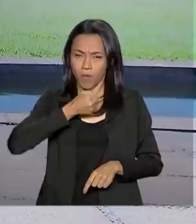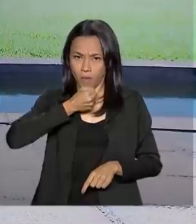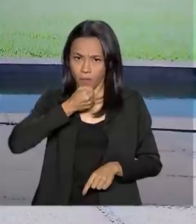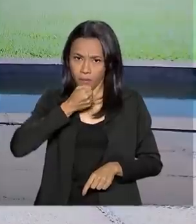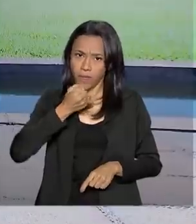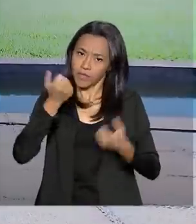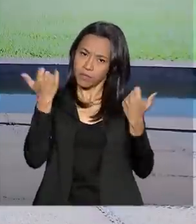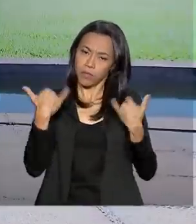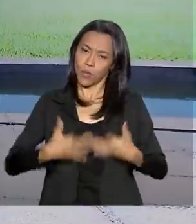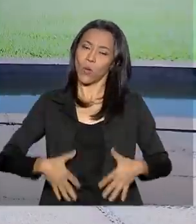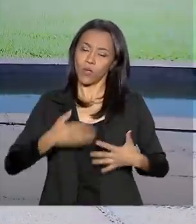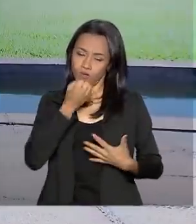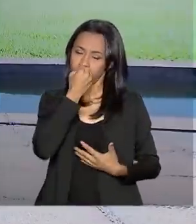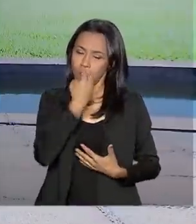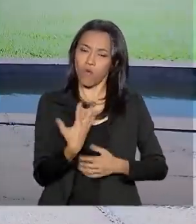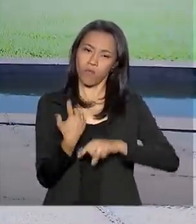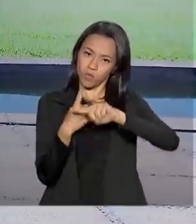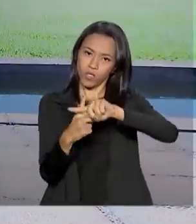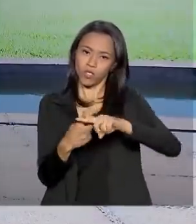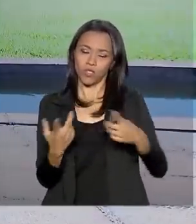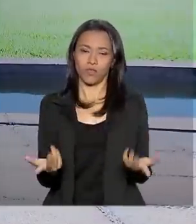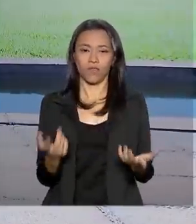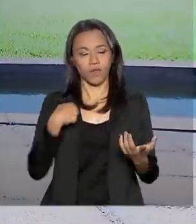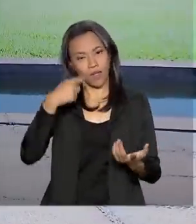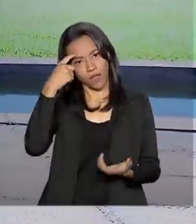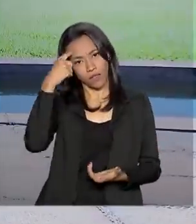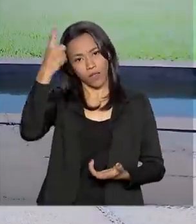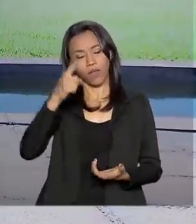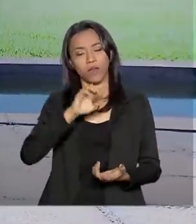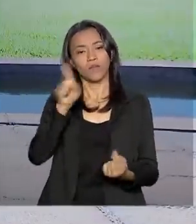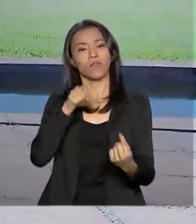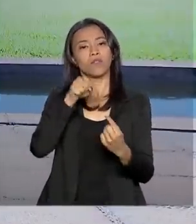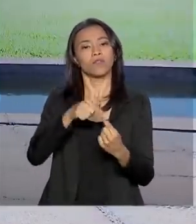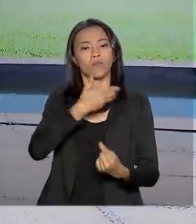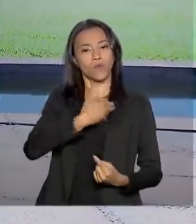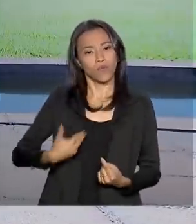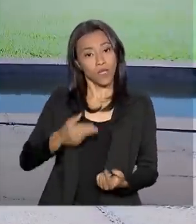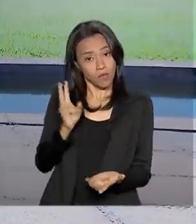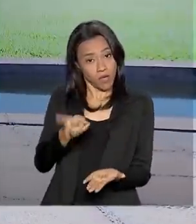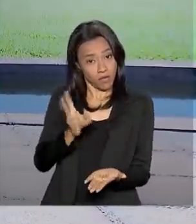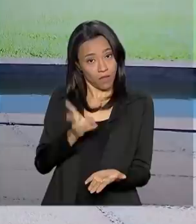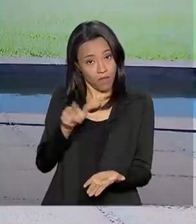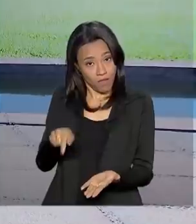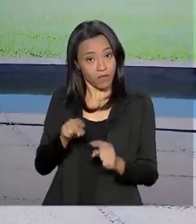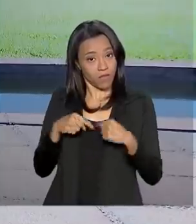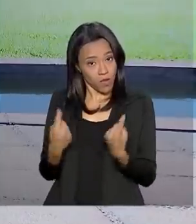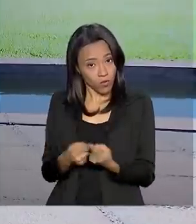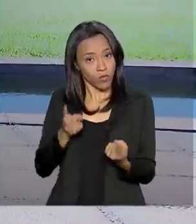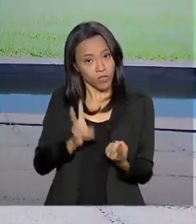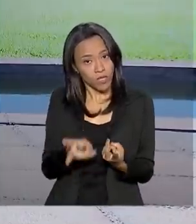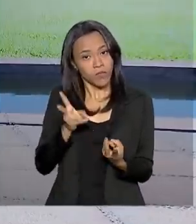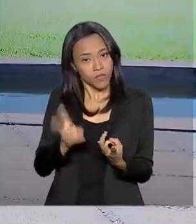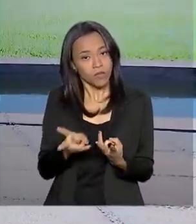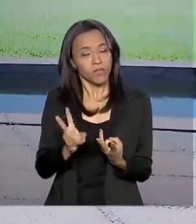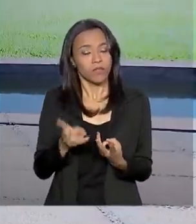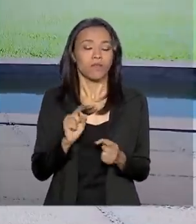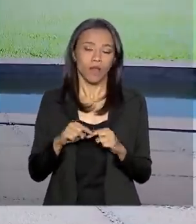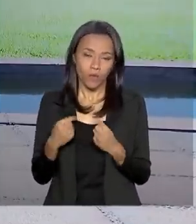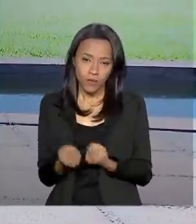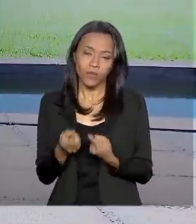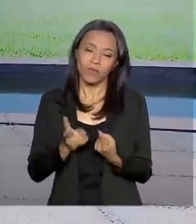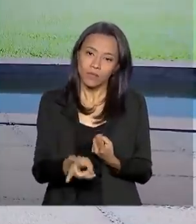o saldo do encontro foi positivo, que a ideia do governo é manter essas reuniões aí periódicas, manter um diálogo